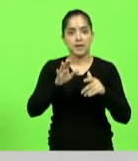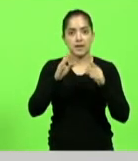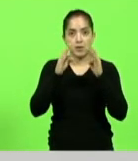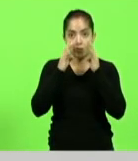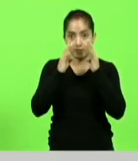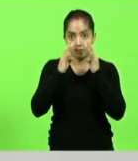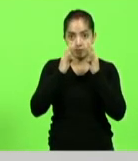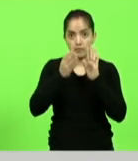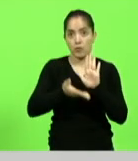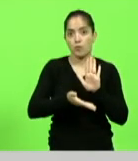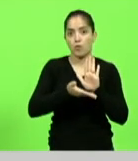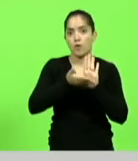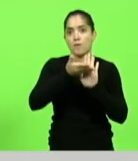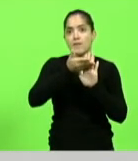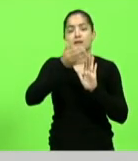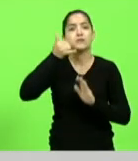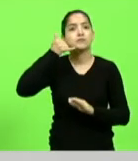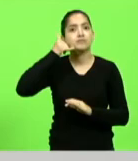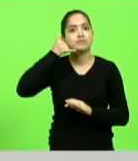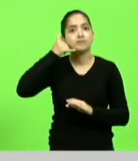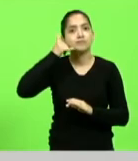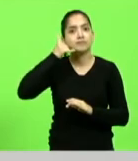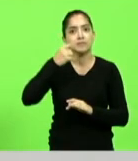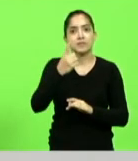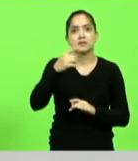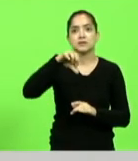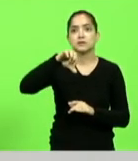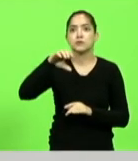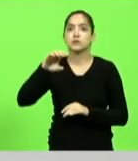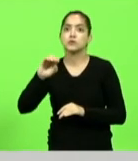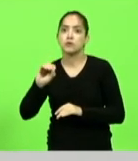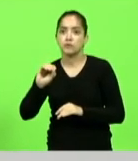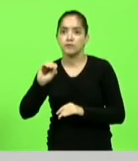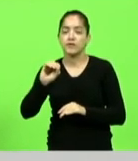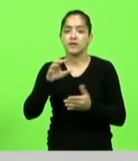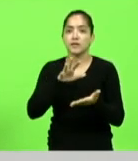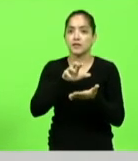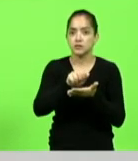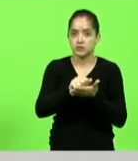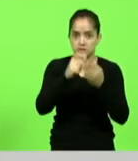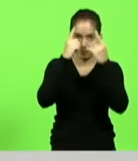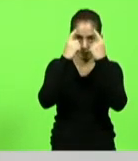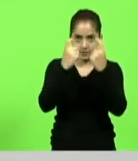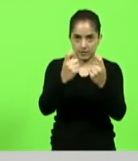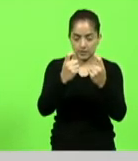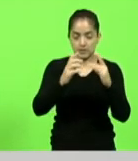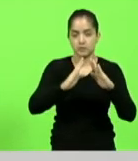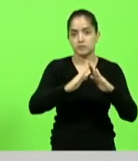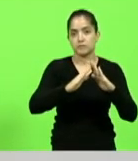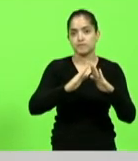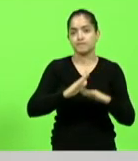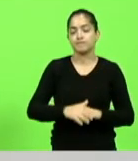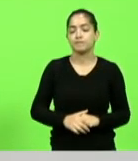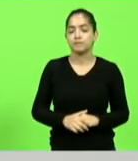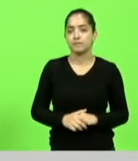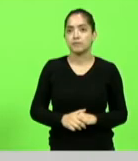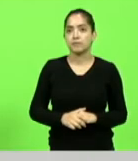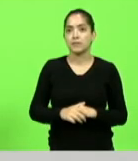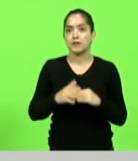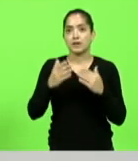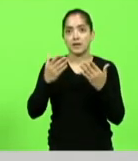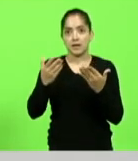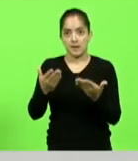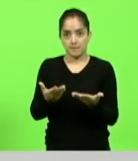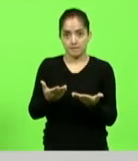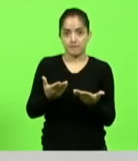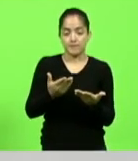aumento de ligações para o disco 190 registrados como violência doméstica a aparente